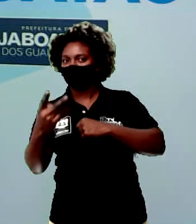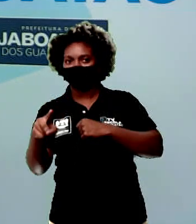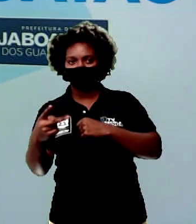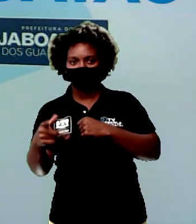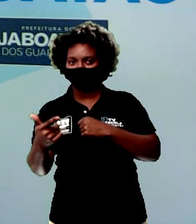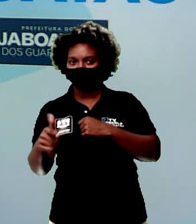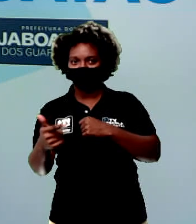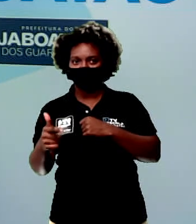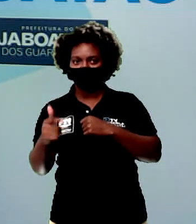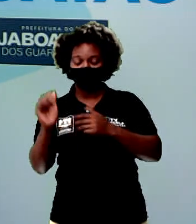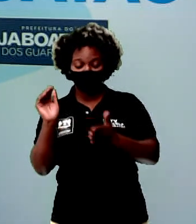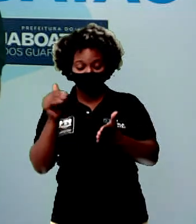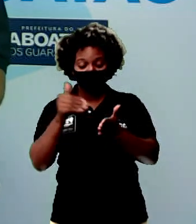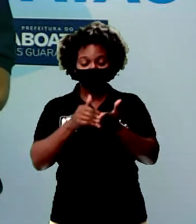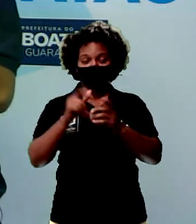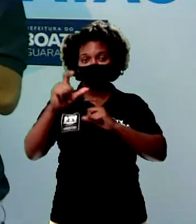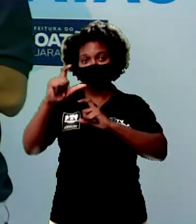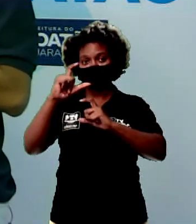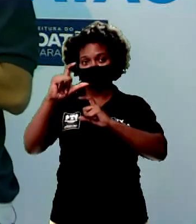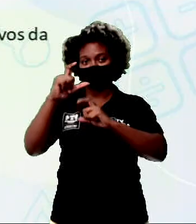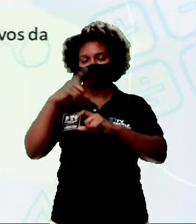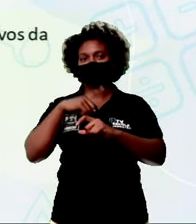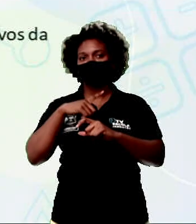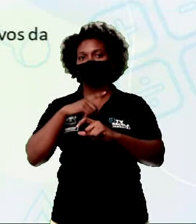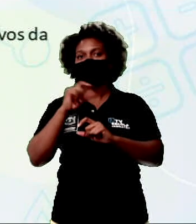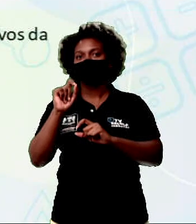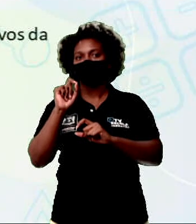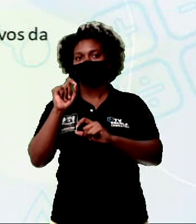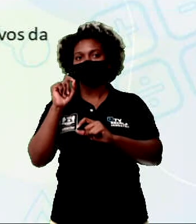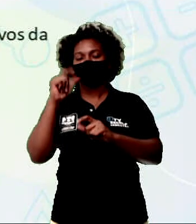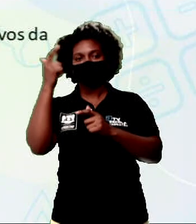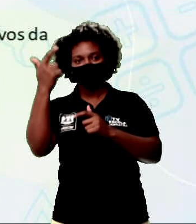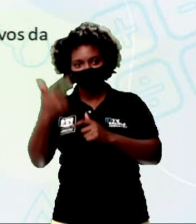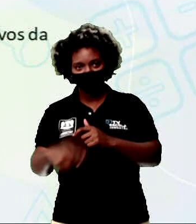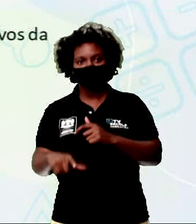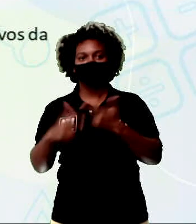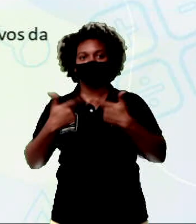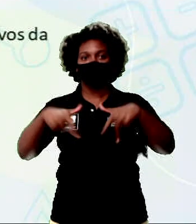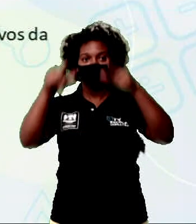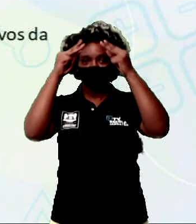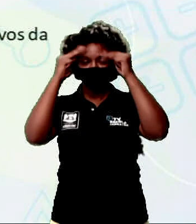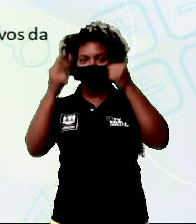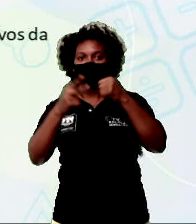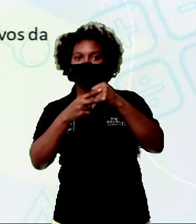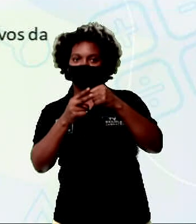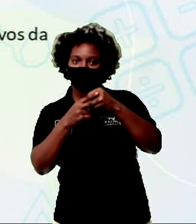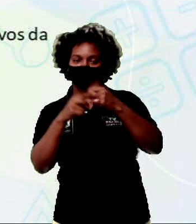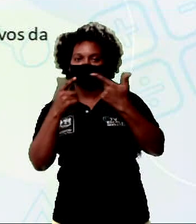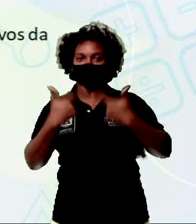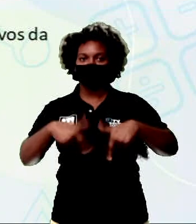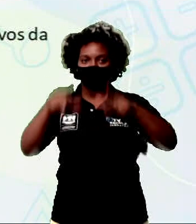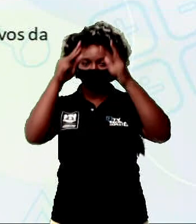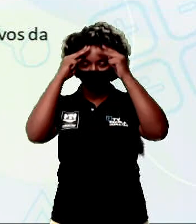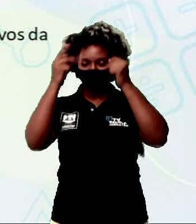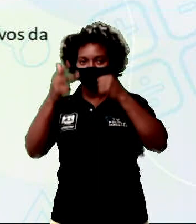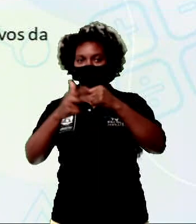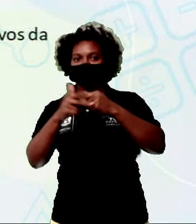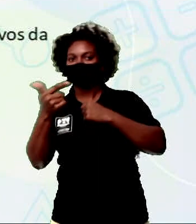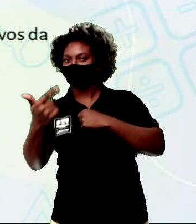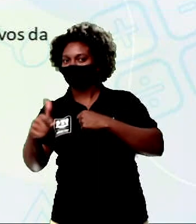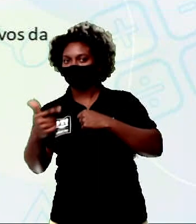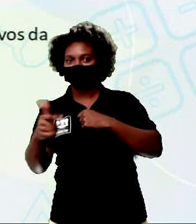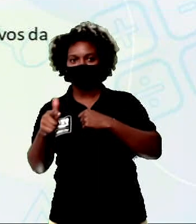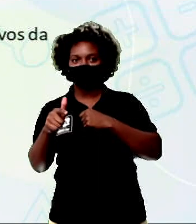E no último, você tem aqui, de novo, a linguagem verbal e a linguagem não verbal, com a personagem